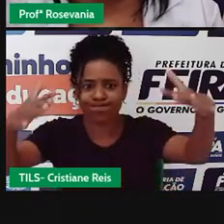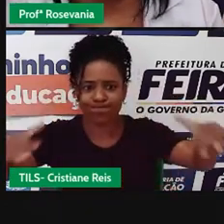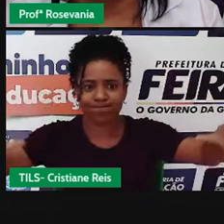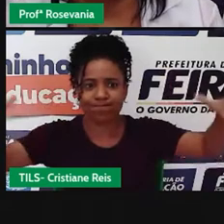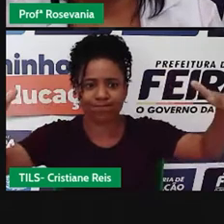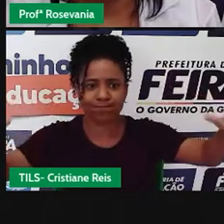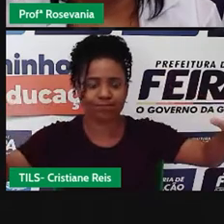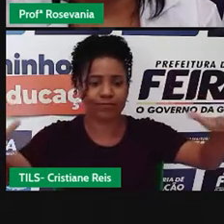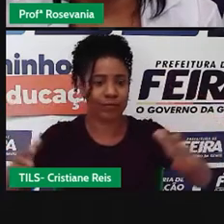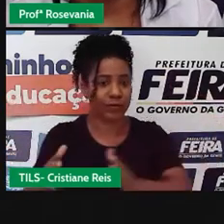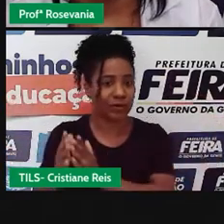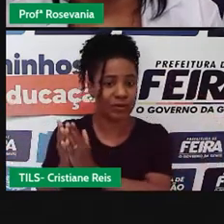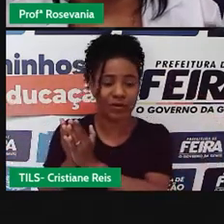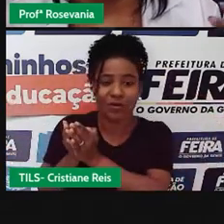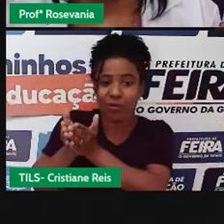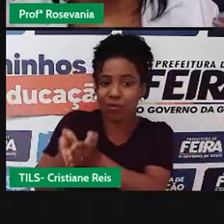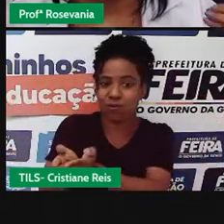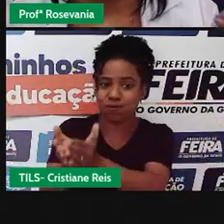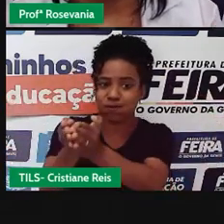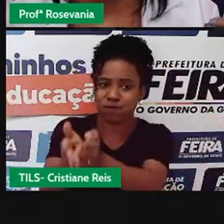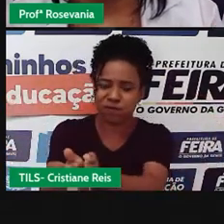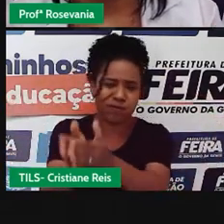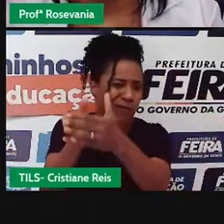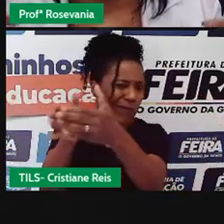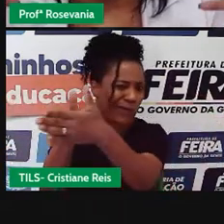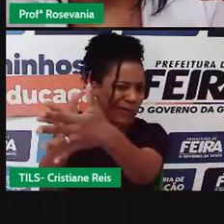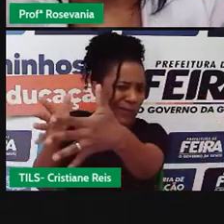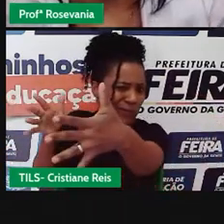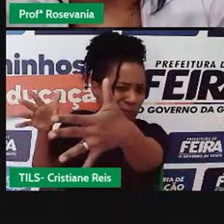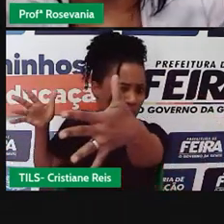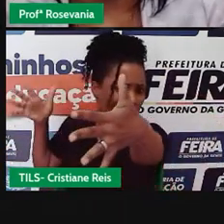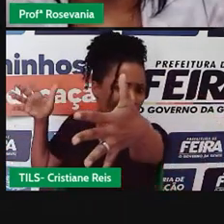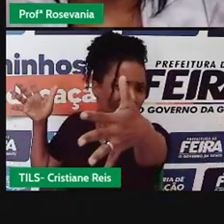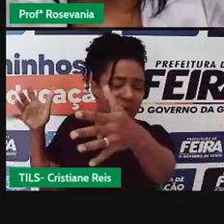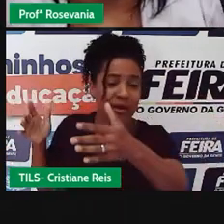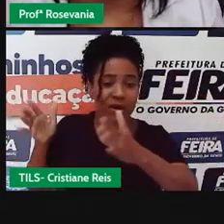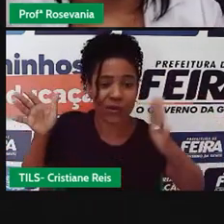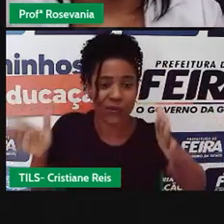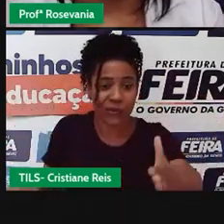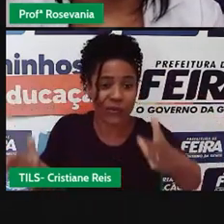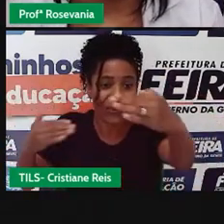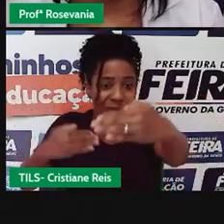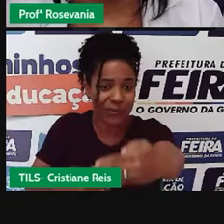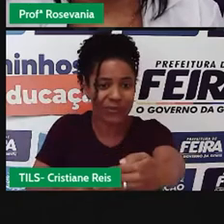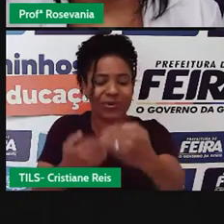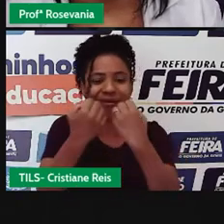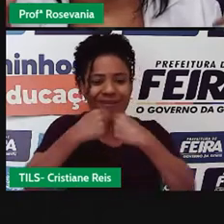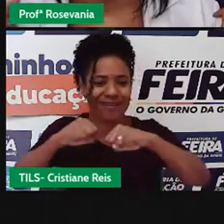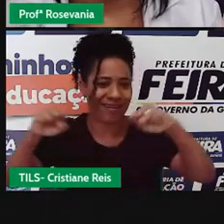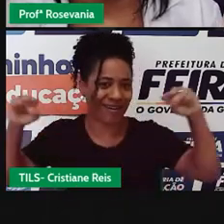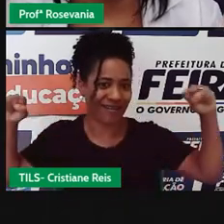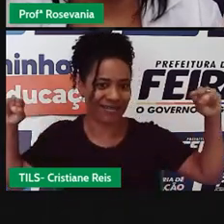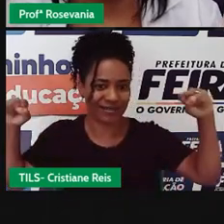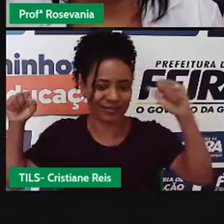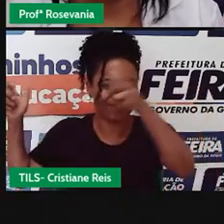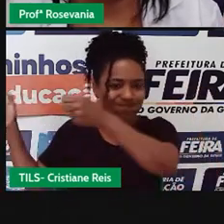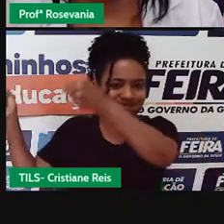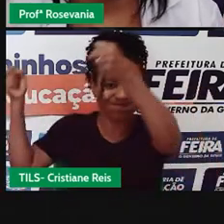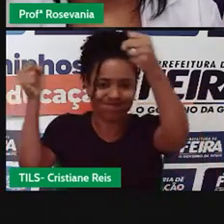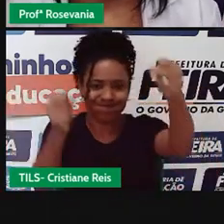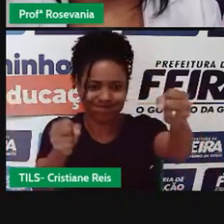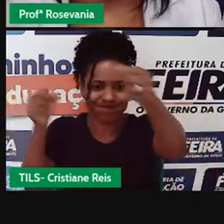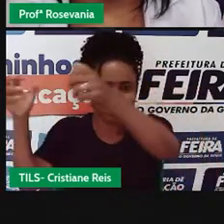levam vários containers, gente, tem aquela característica de levar uma quantidade maior de mercadorias por um preço mais